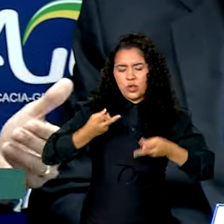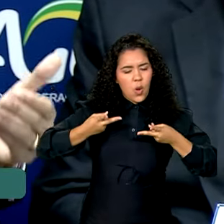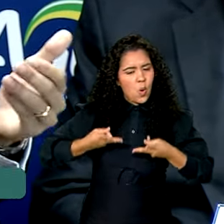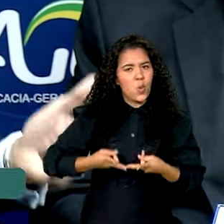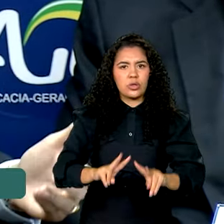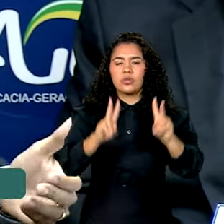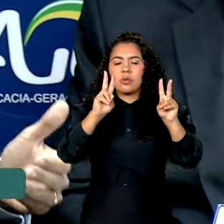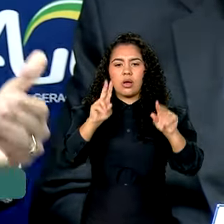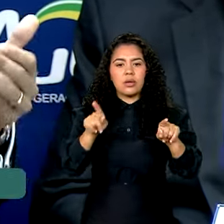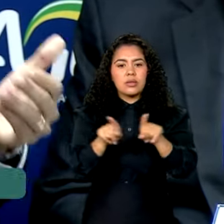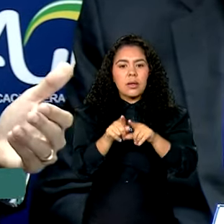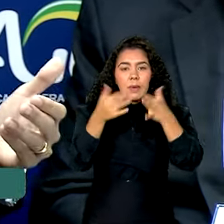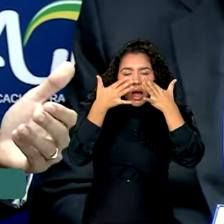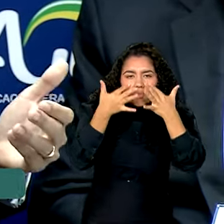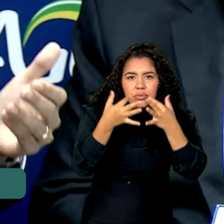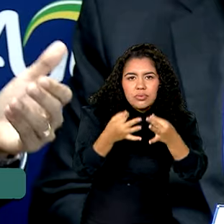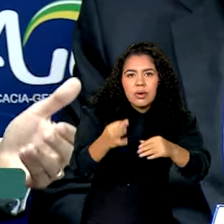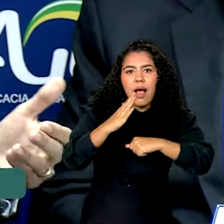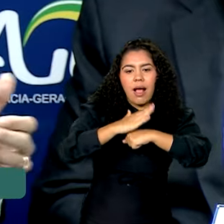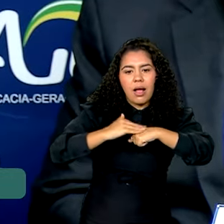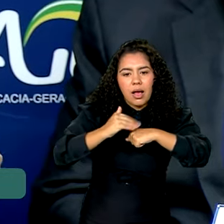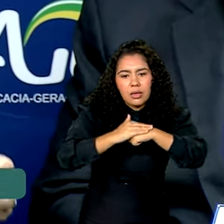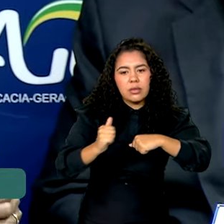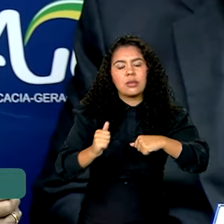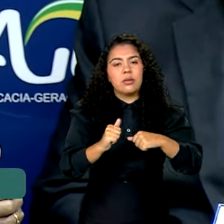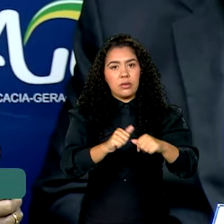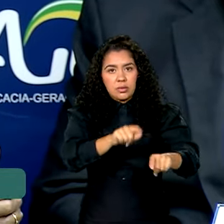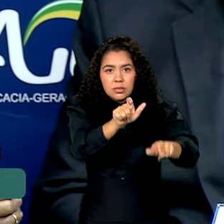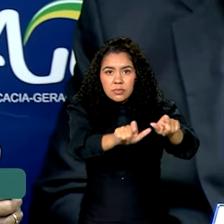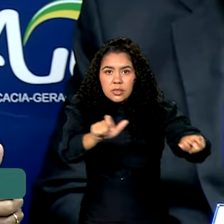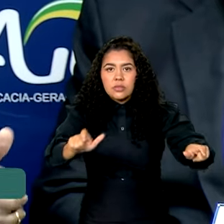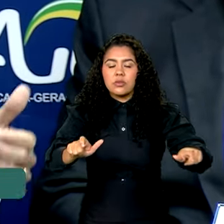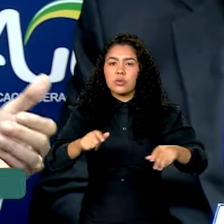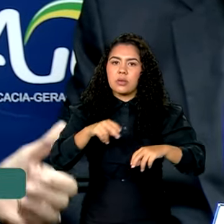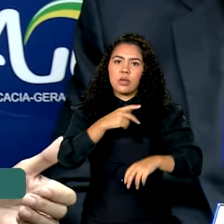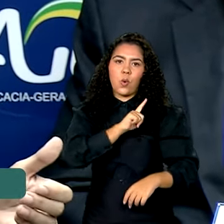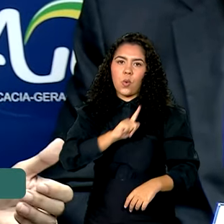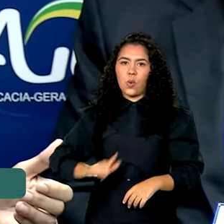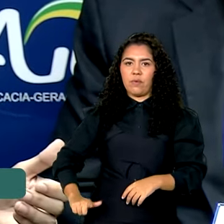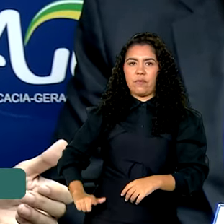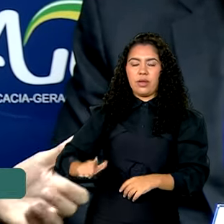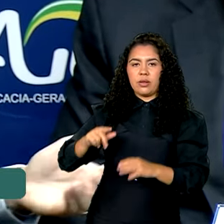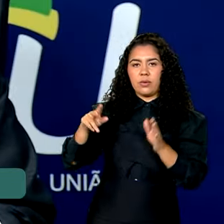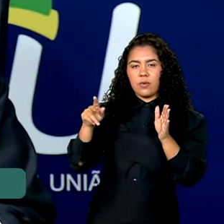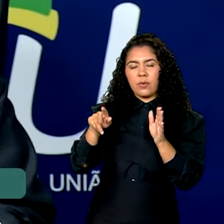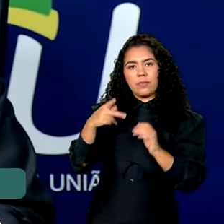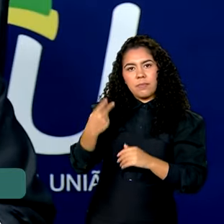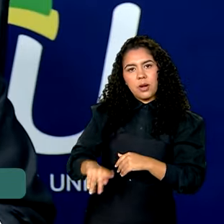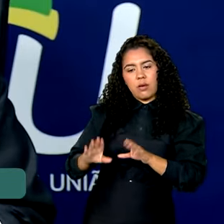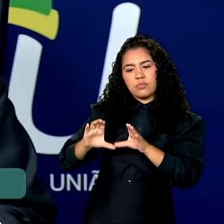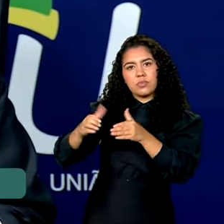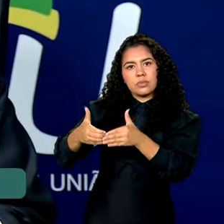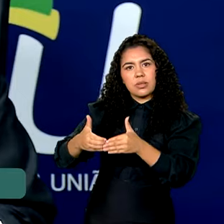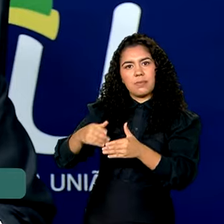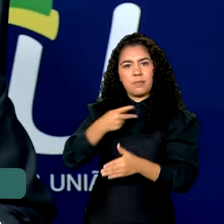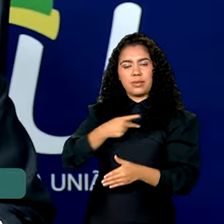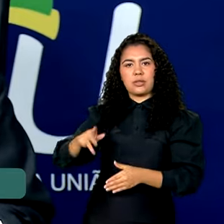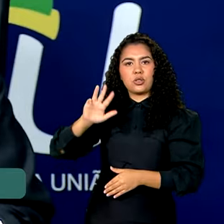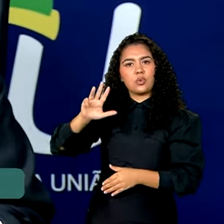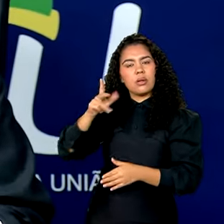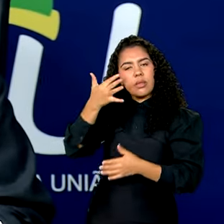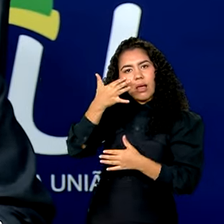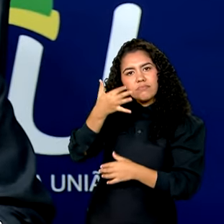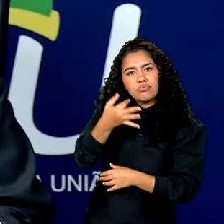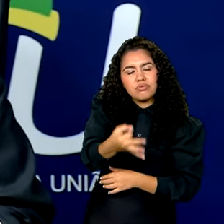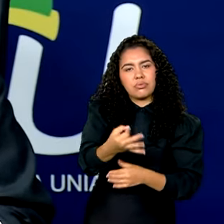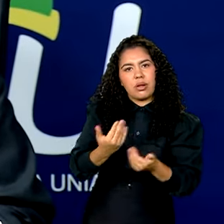olhando com muito carinho, que é o cuidado que o governo do presidente Lula tem para quem mais precisa. Evidentemente que isso tem um enorme